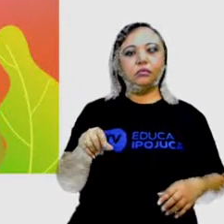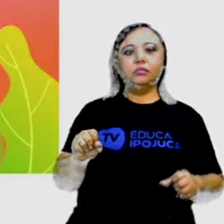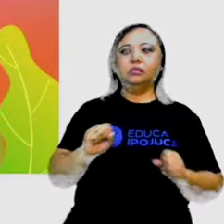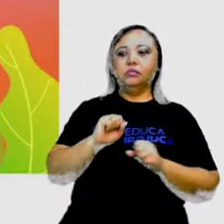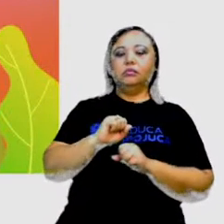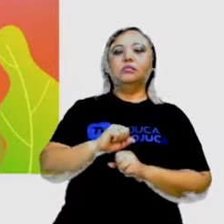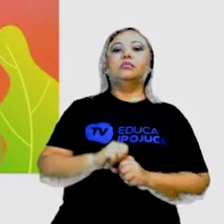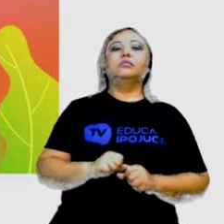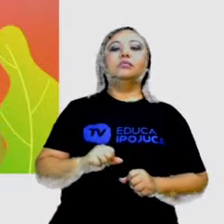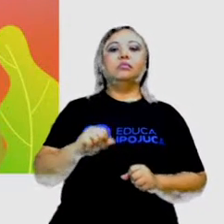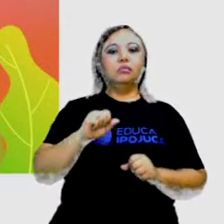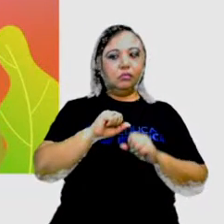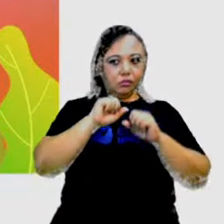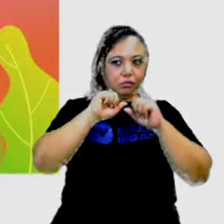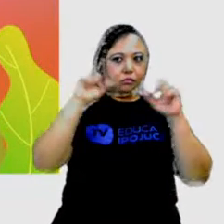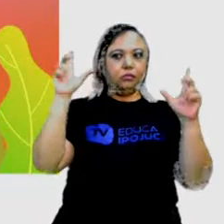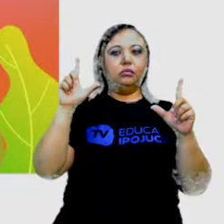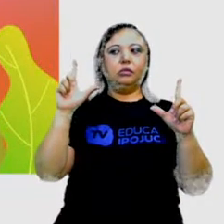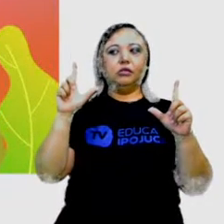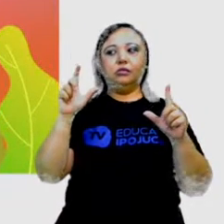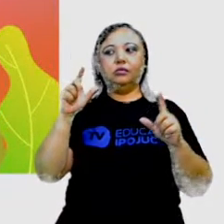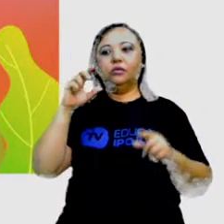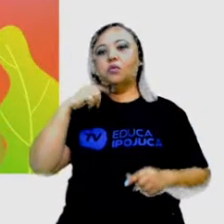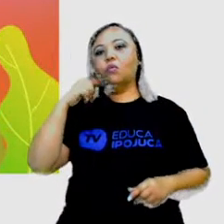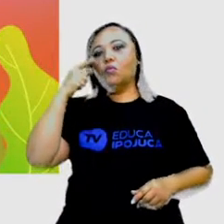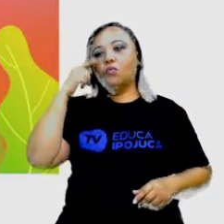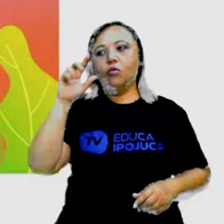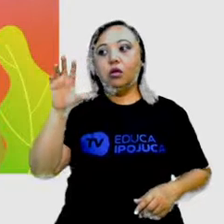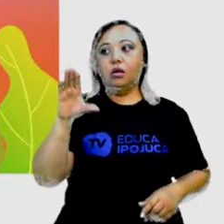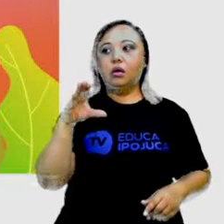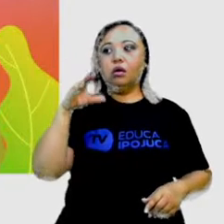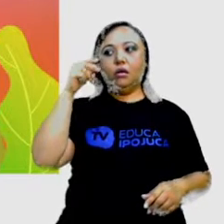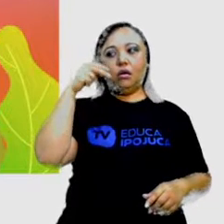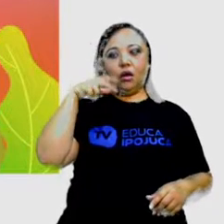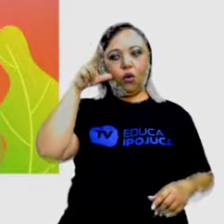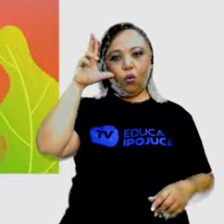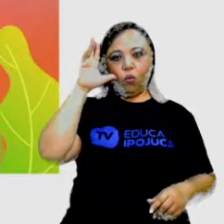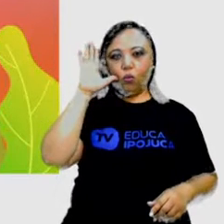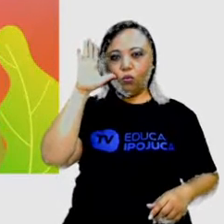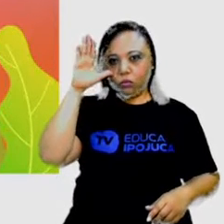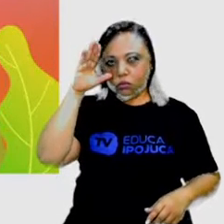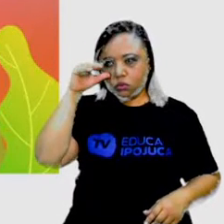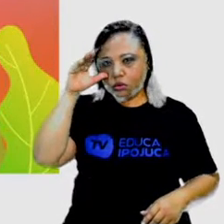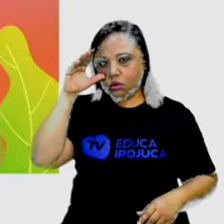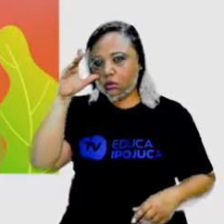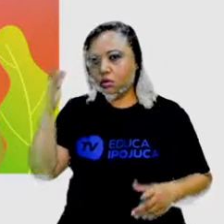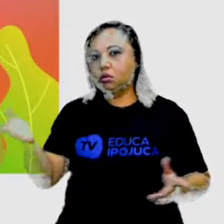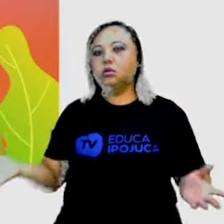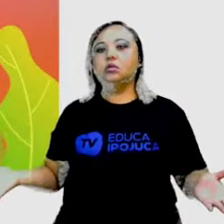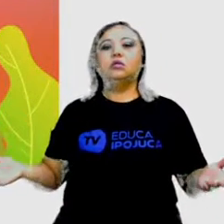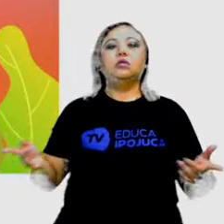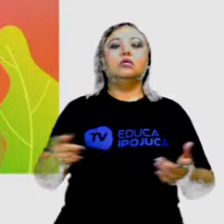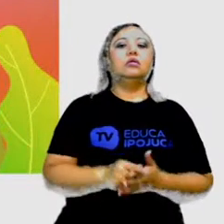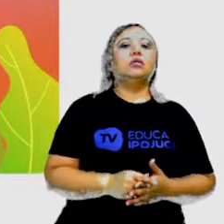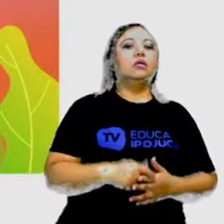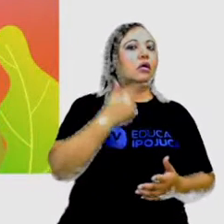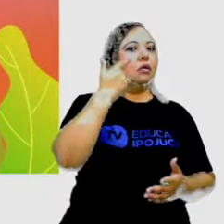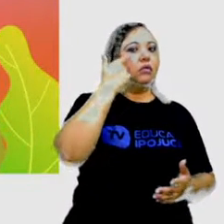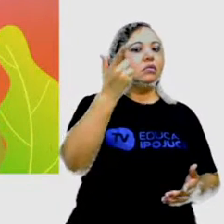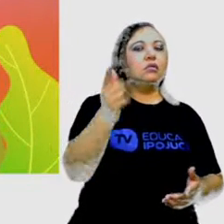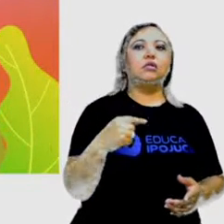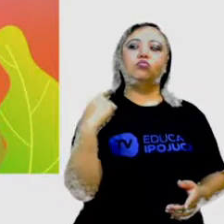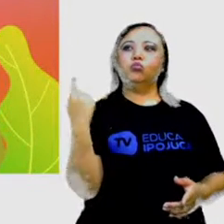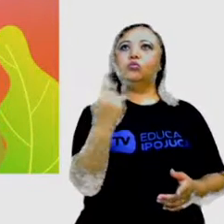desperta logo um olhar curioso. Você começa a observar e, o que é feito ali? Veja, aquele gigante,